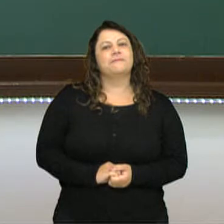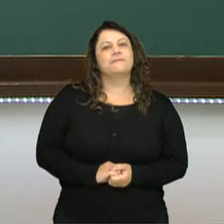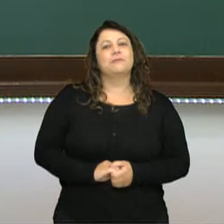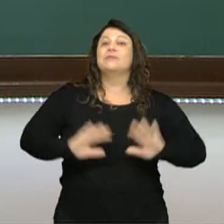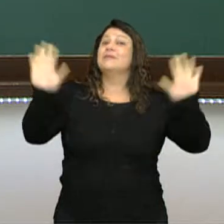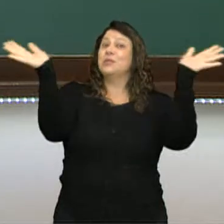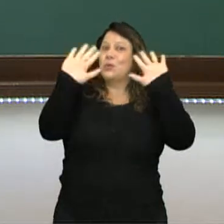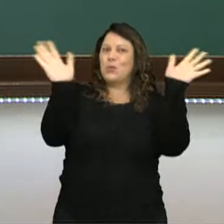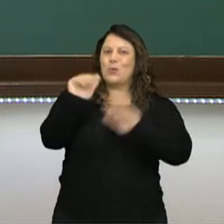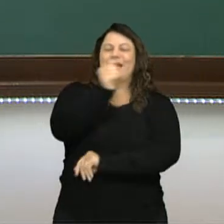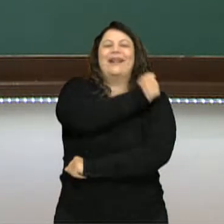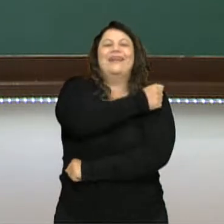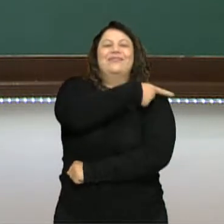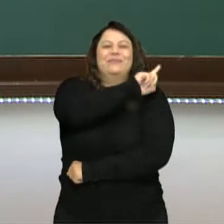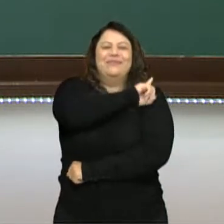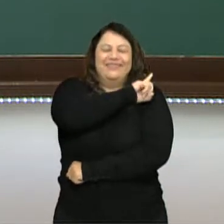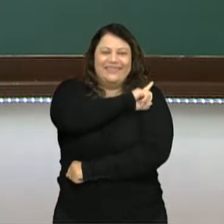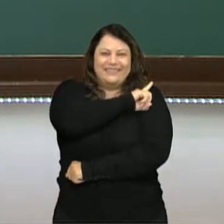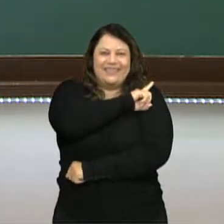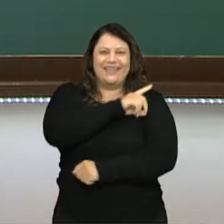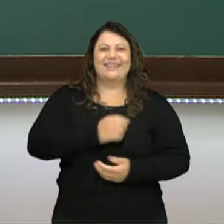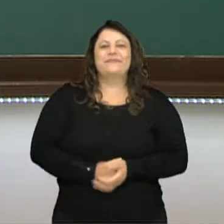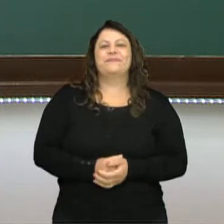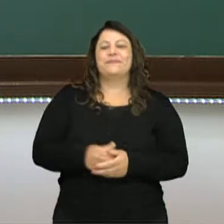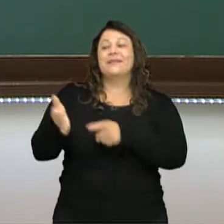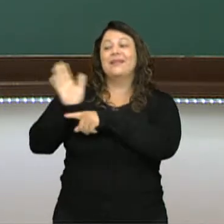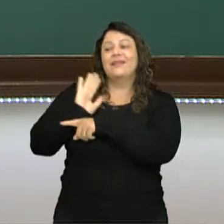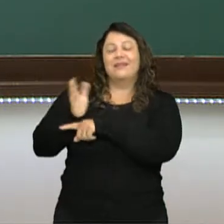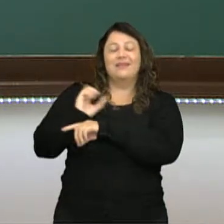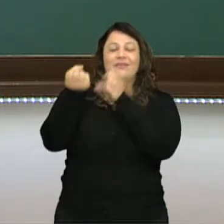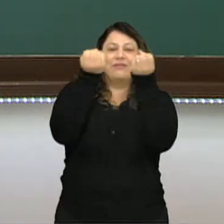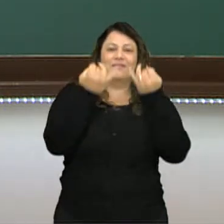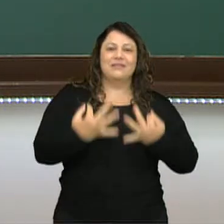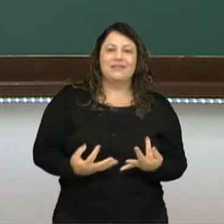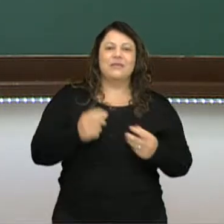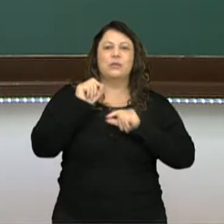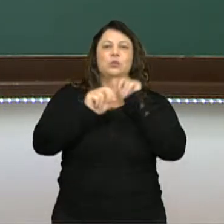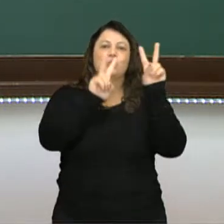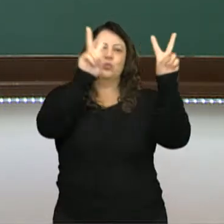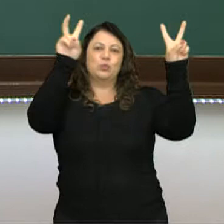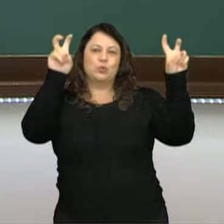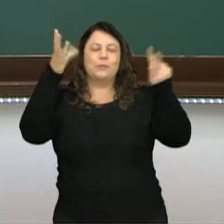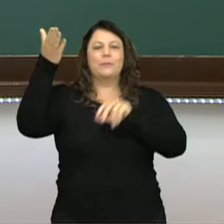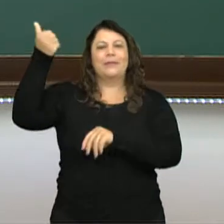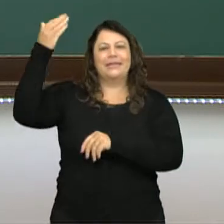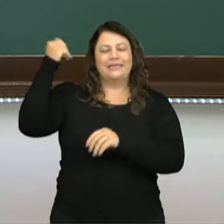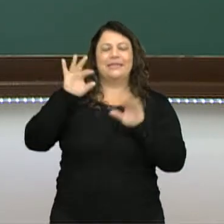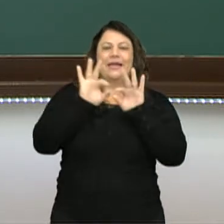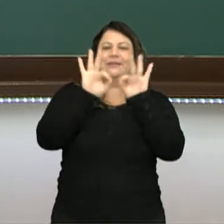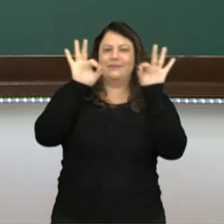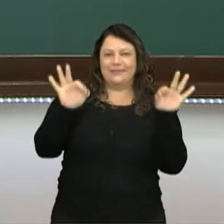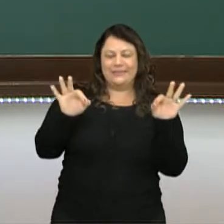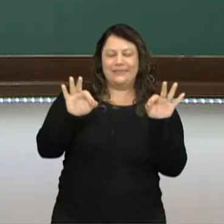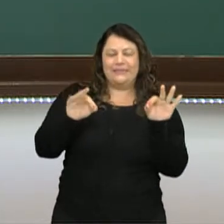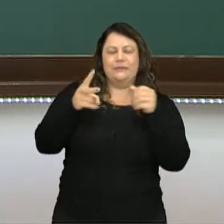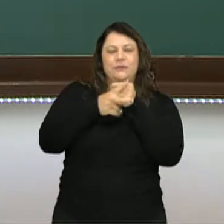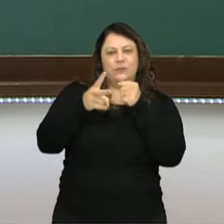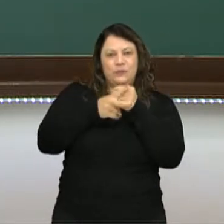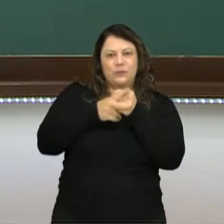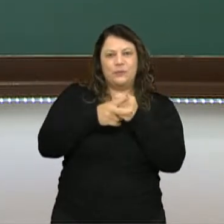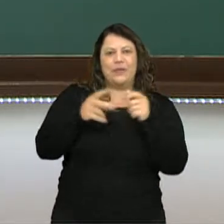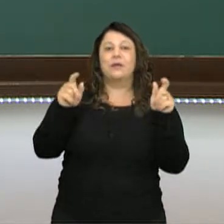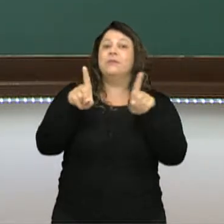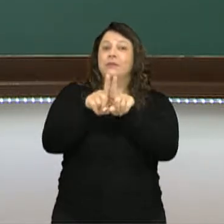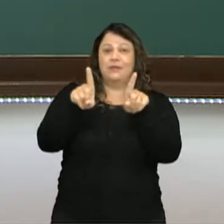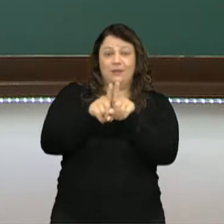Olá, estudantes da primeira série do ensino médio. Nesse vídeo nós vamos falar sobre o passado simples dos verbos irregulares e falaremos